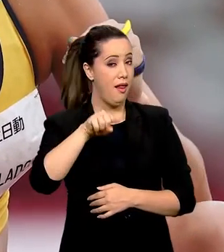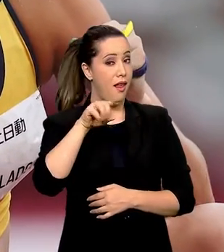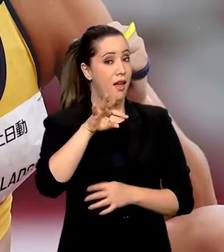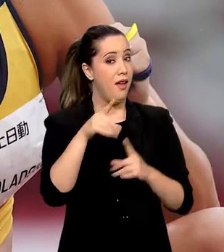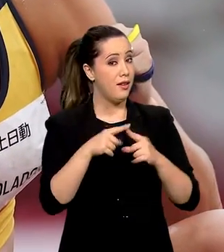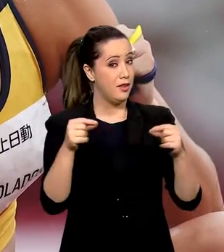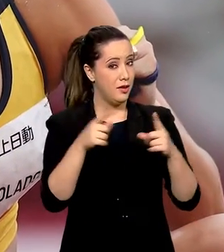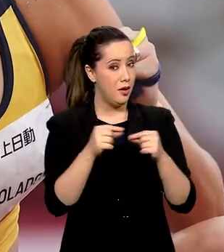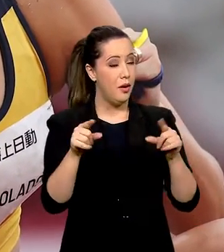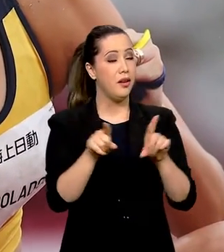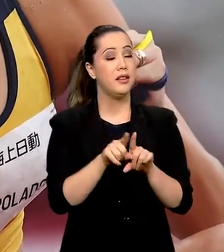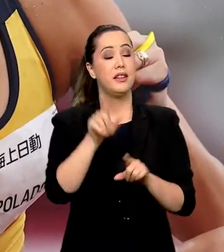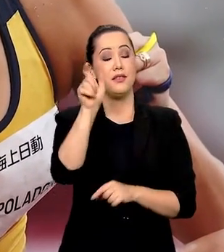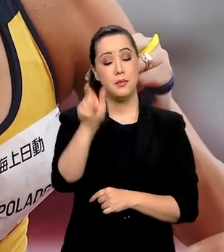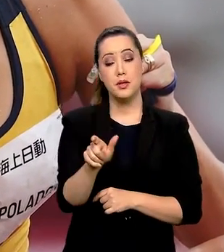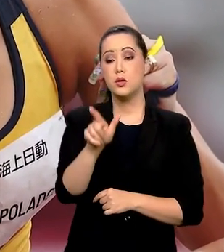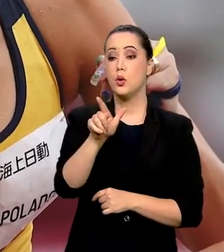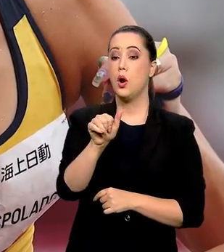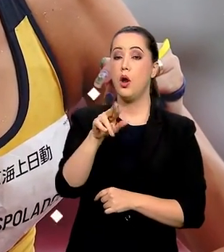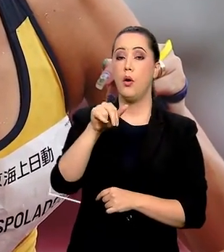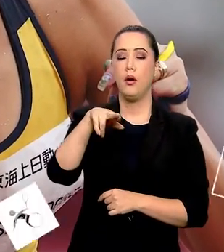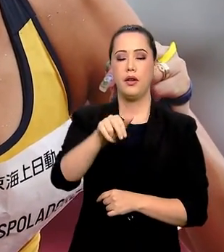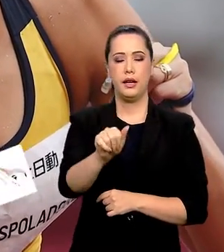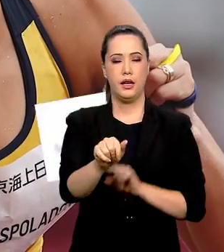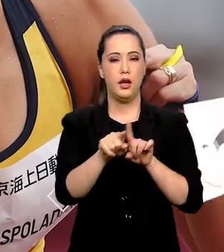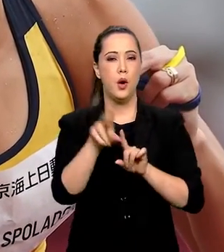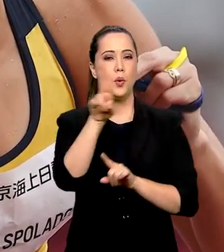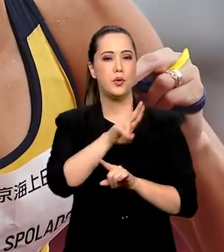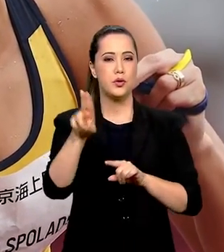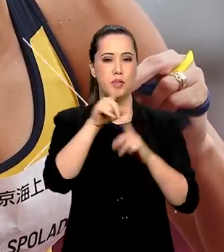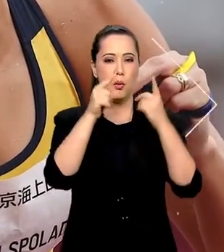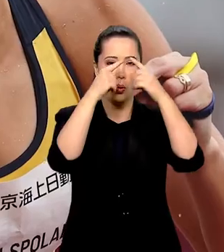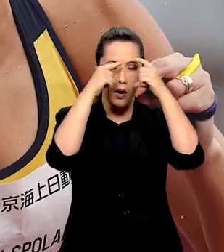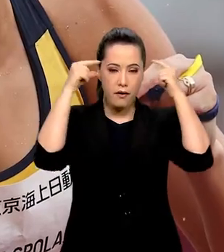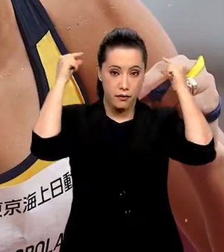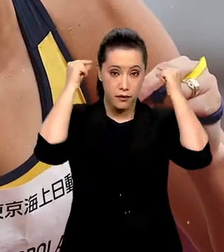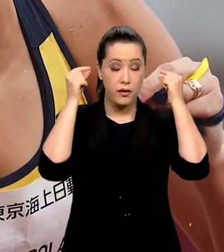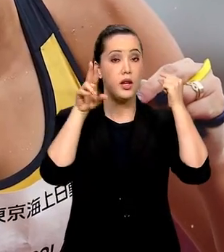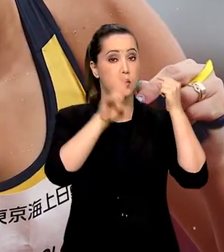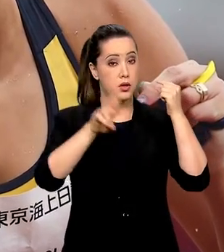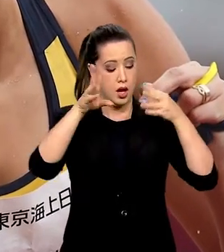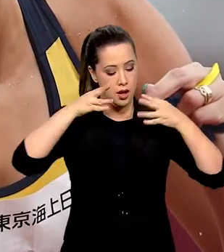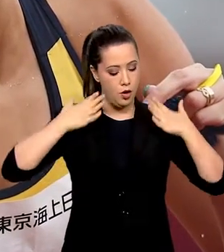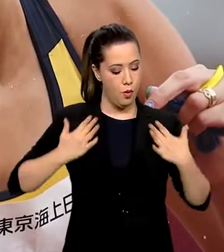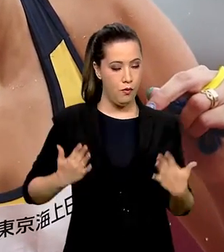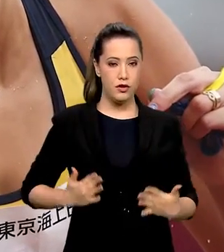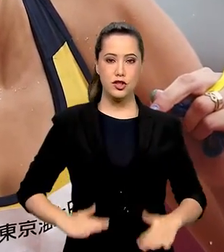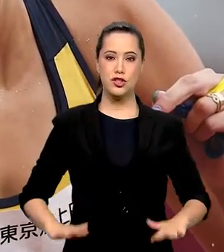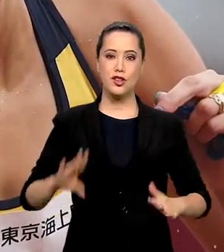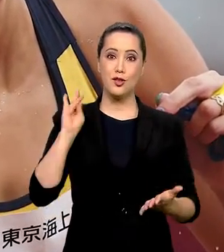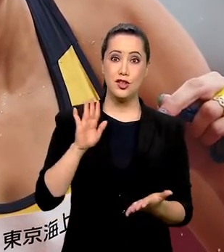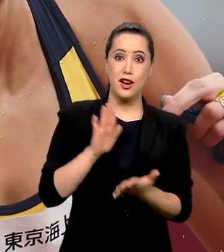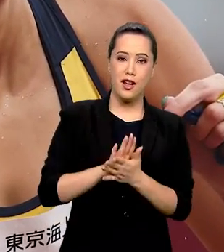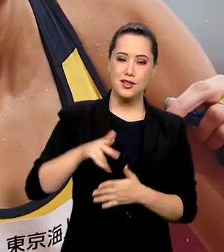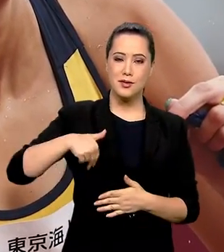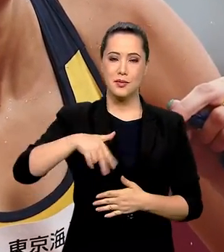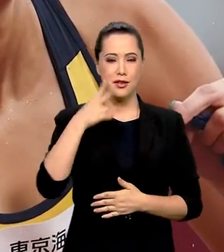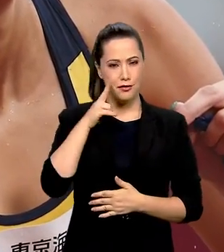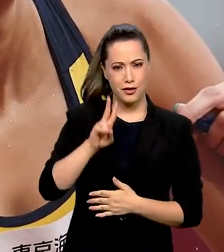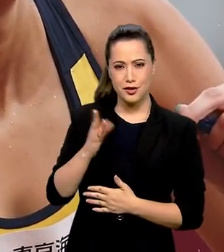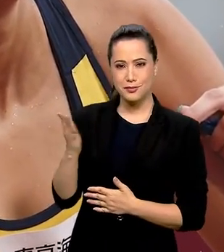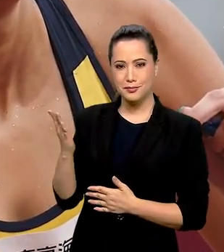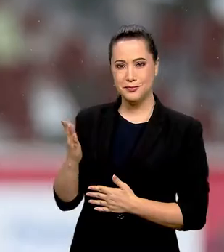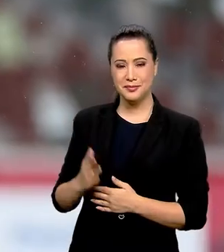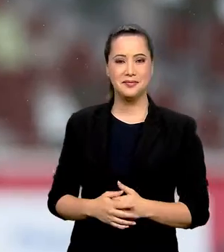Lorena Spoladori. A corredora usou uma venda feita com um pedaço do vestido de casamento dela. Olha aí que